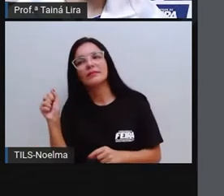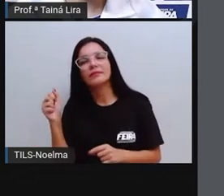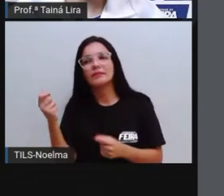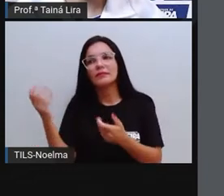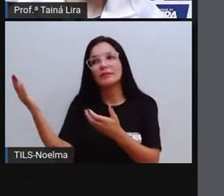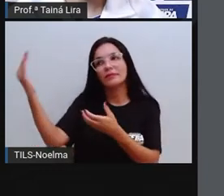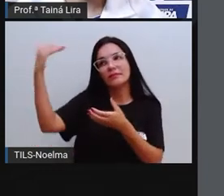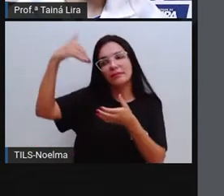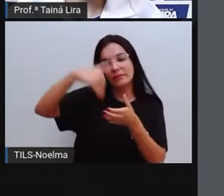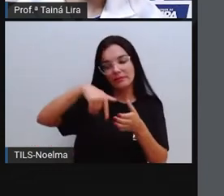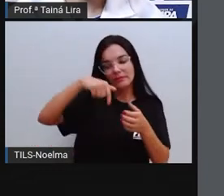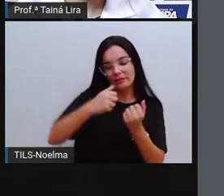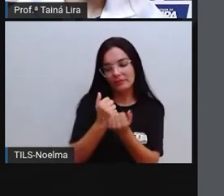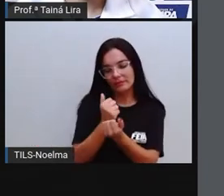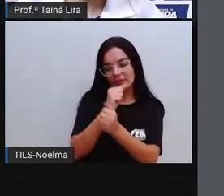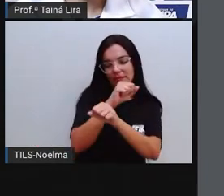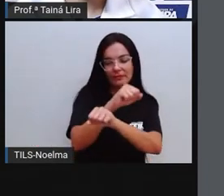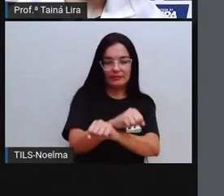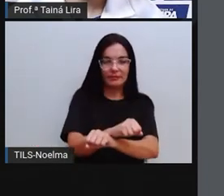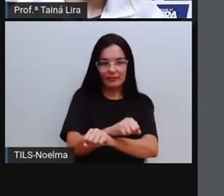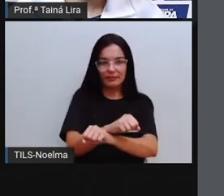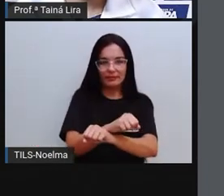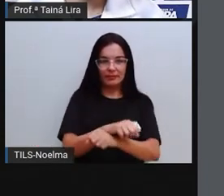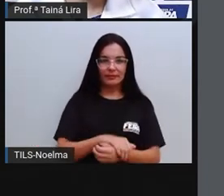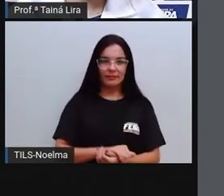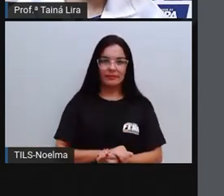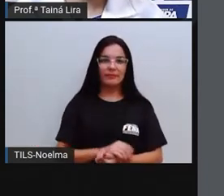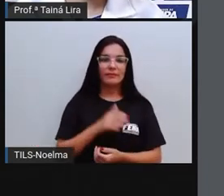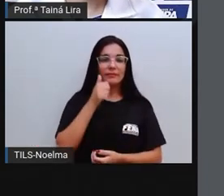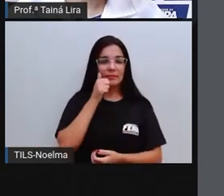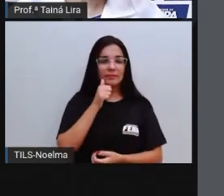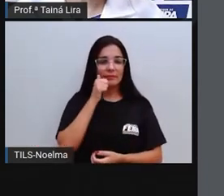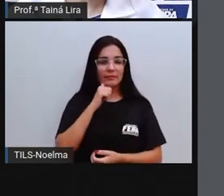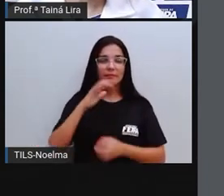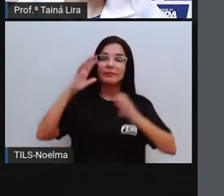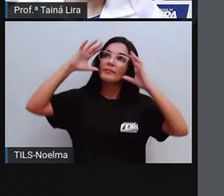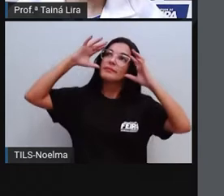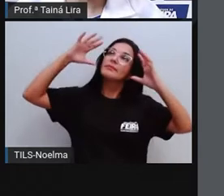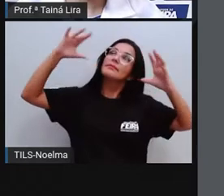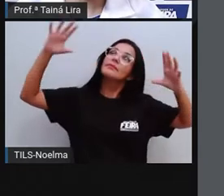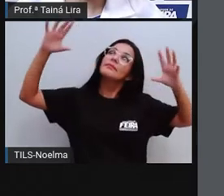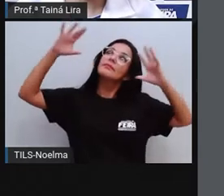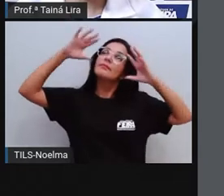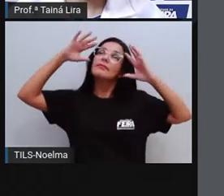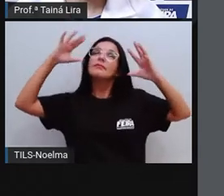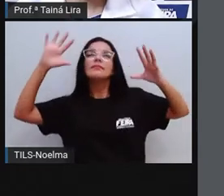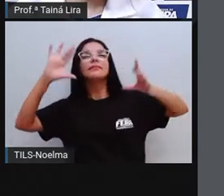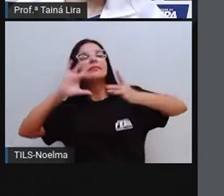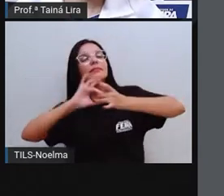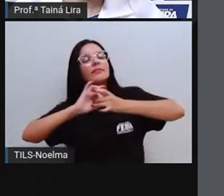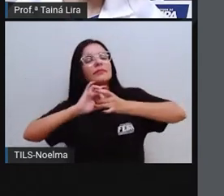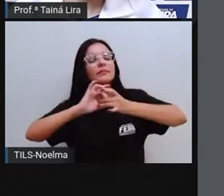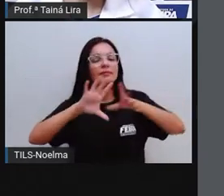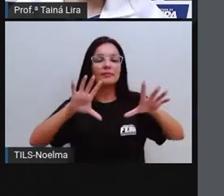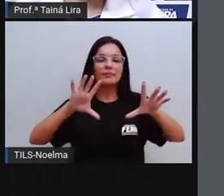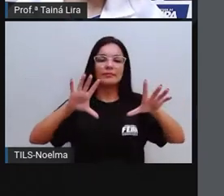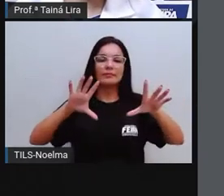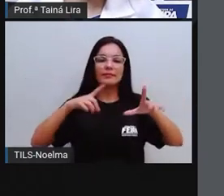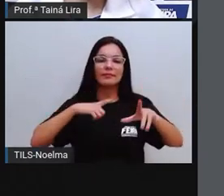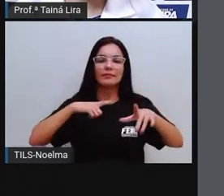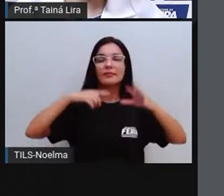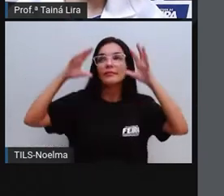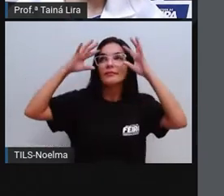escravas. A menina sonha com a liberdade. Seu sonho